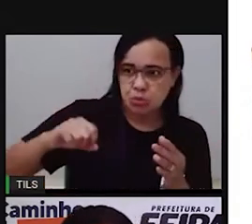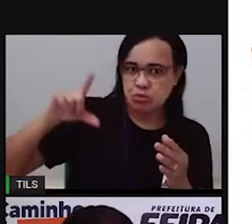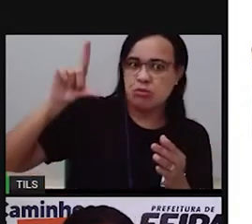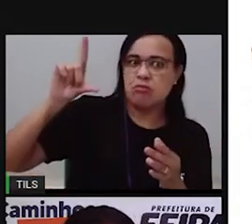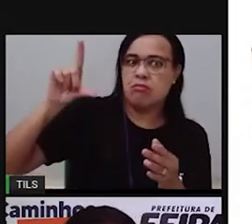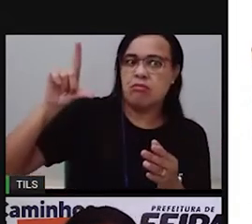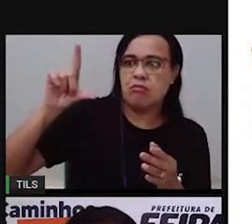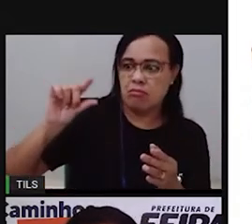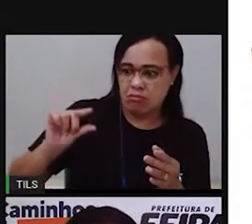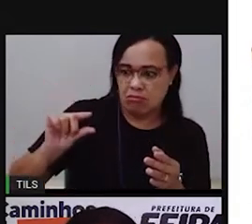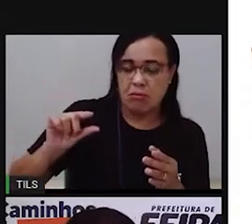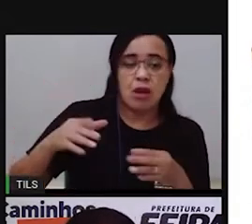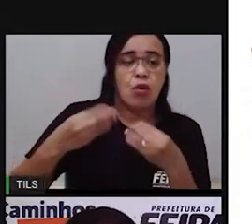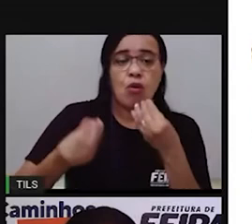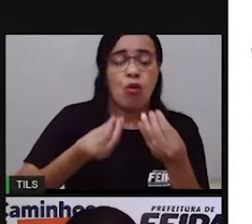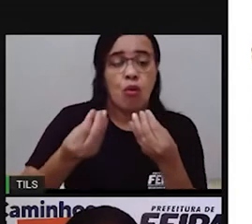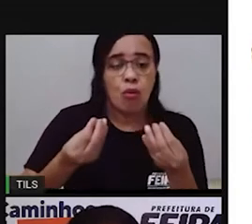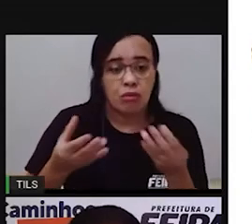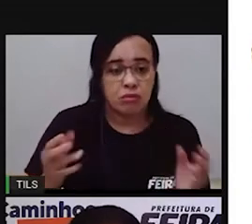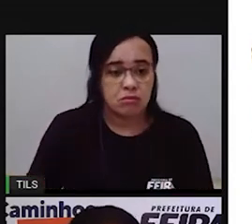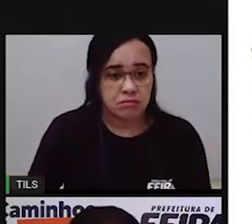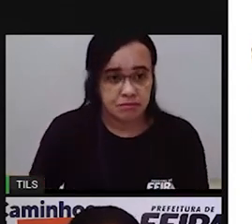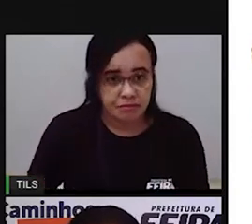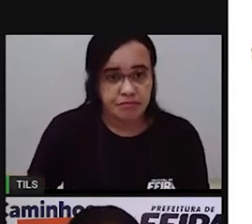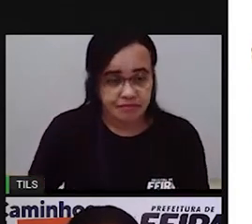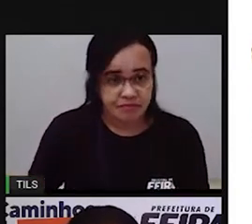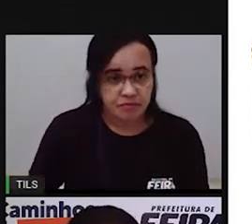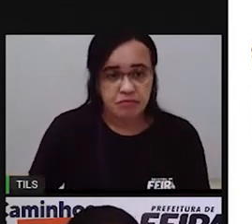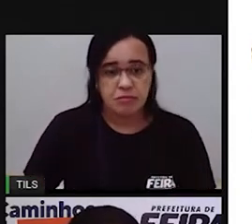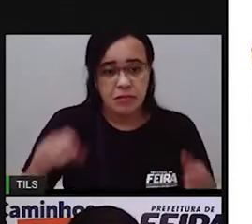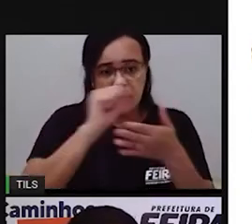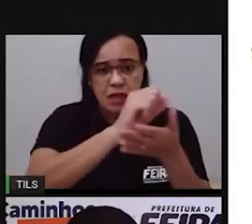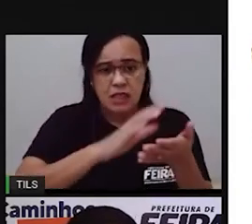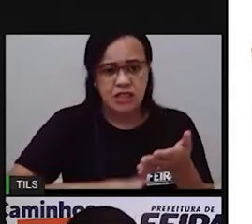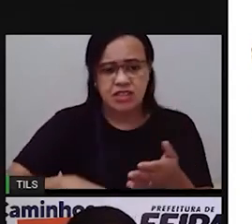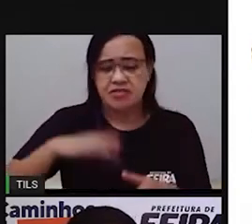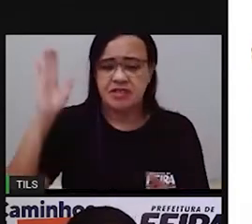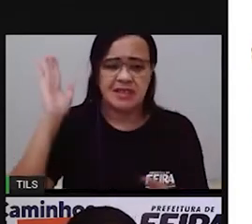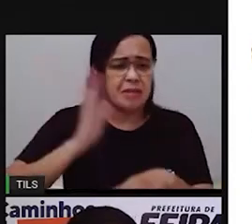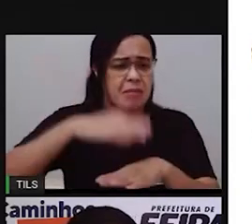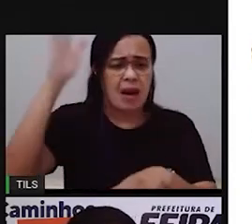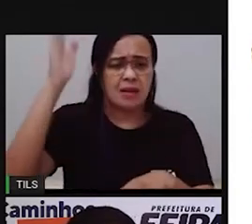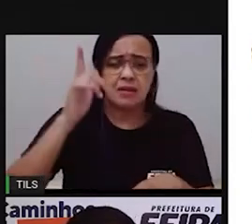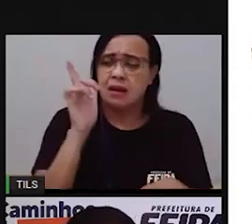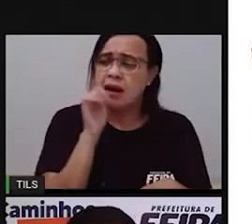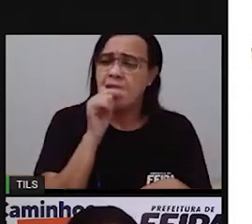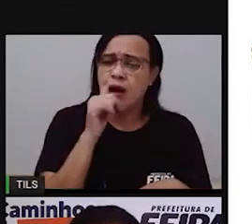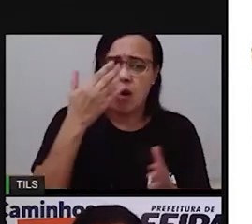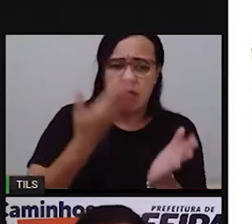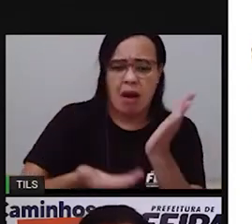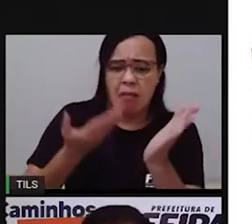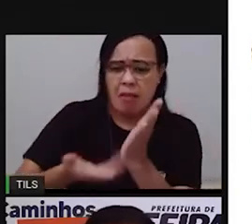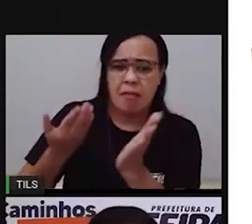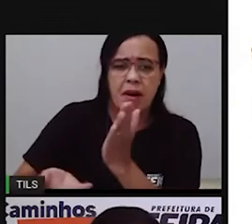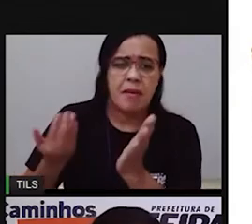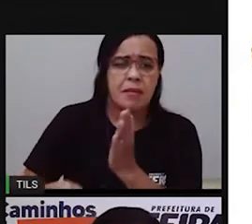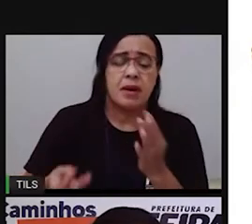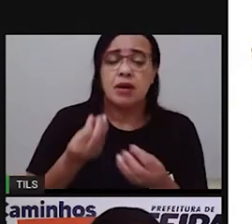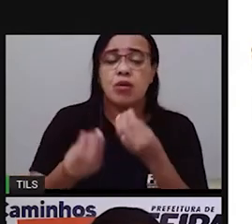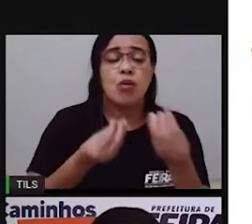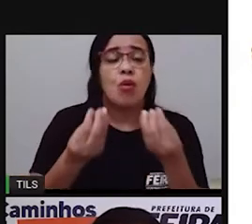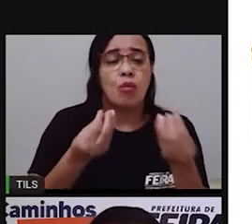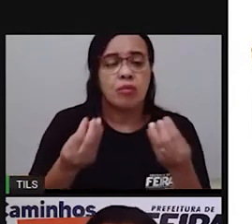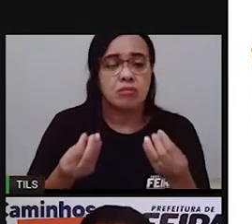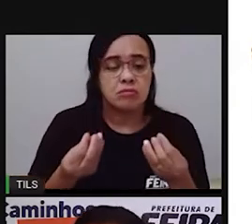e que atividade você consome muita água está gastando muita água na hora do